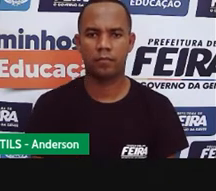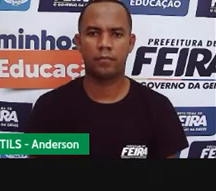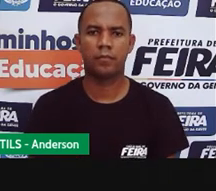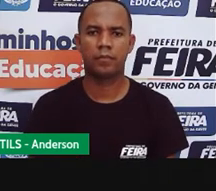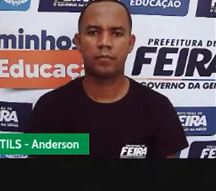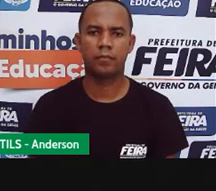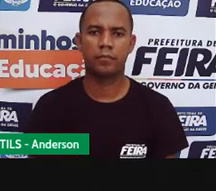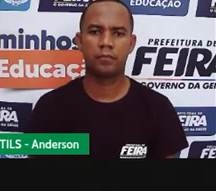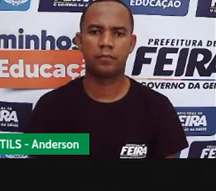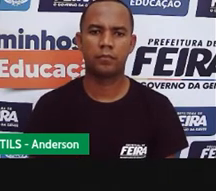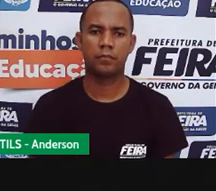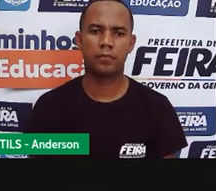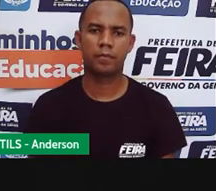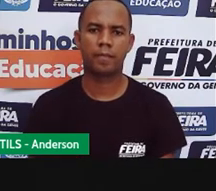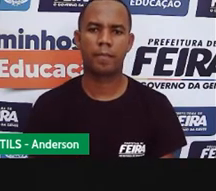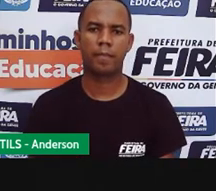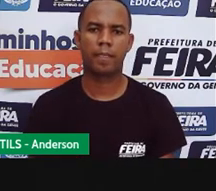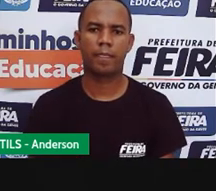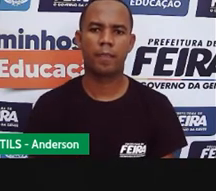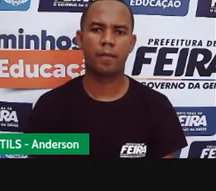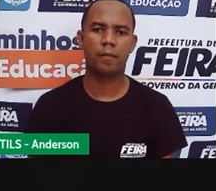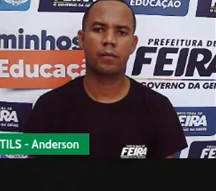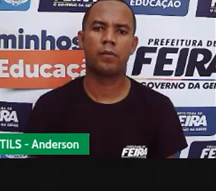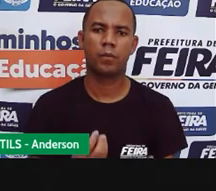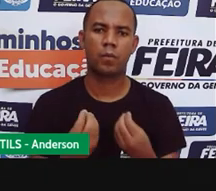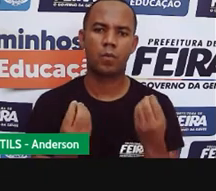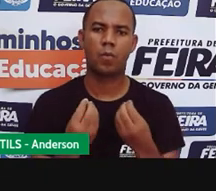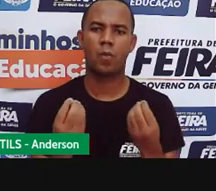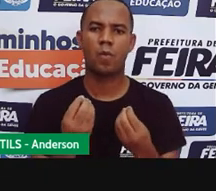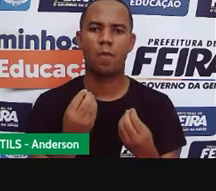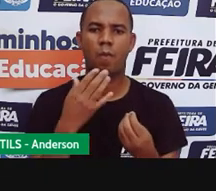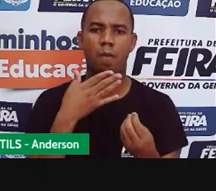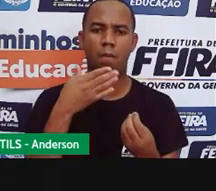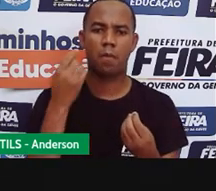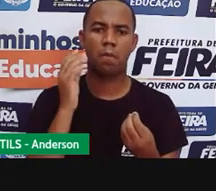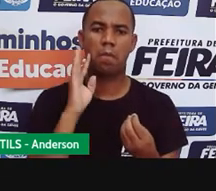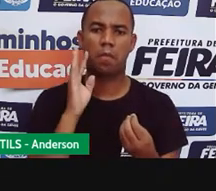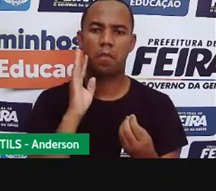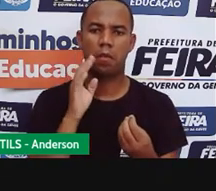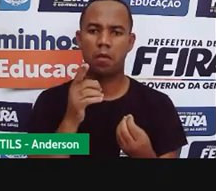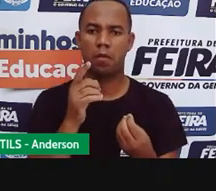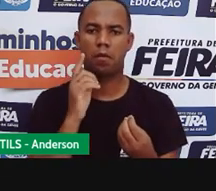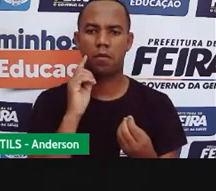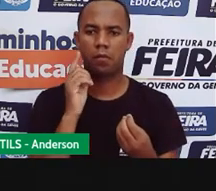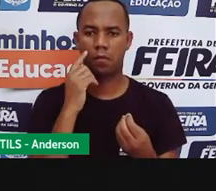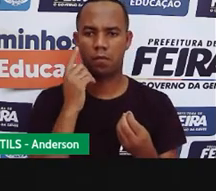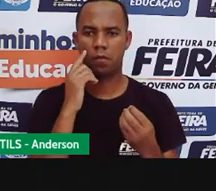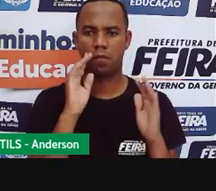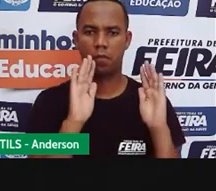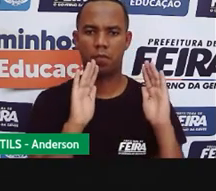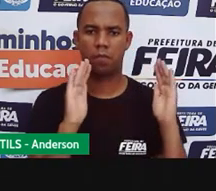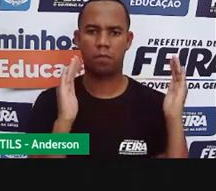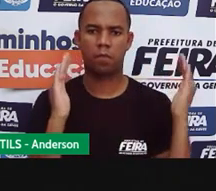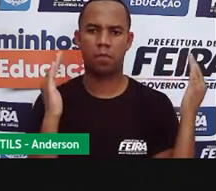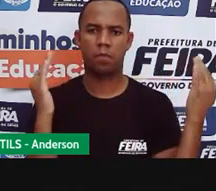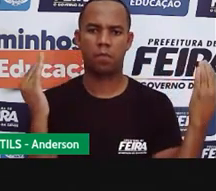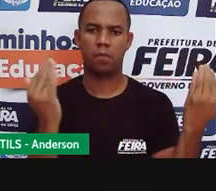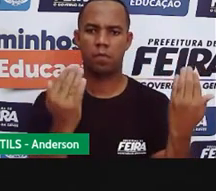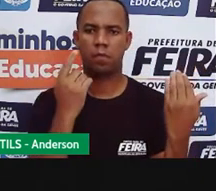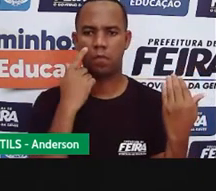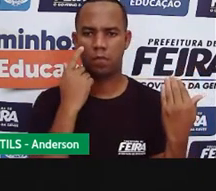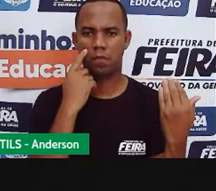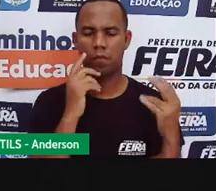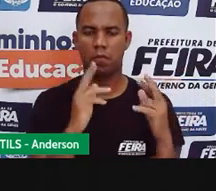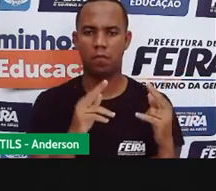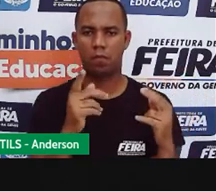uma toda de barro ela é feita de palha e vem com barro tipo reboco